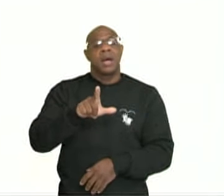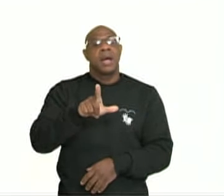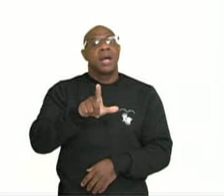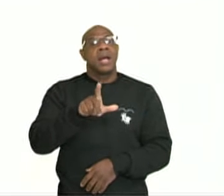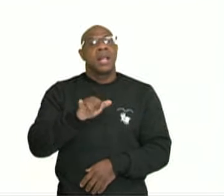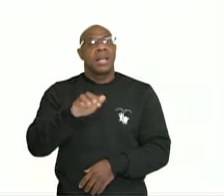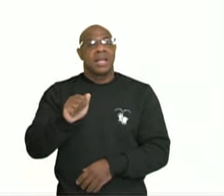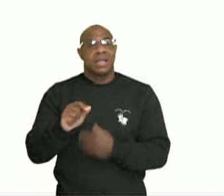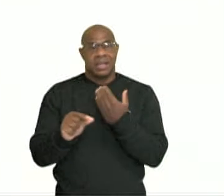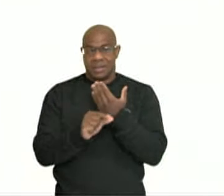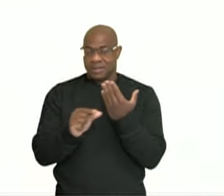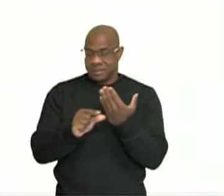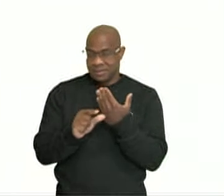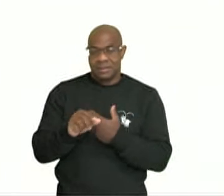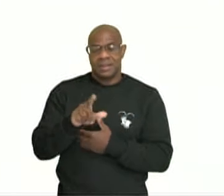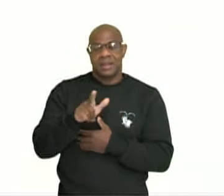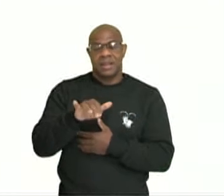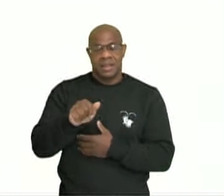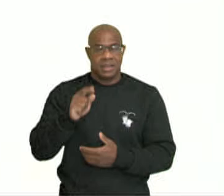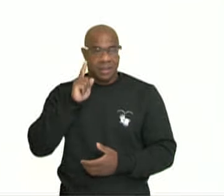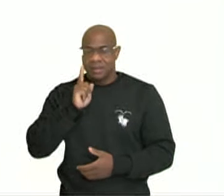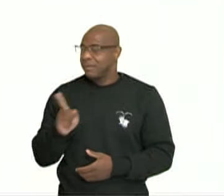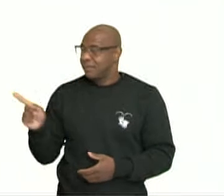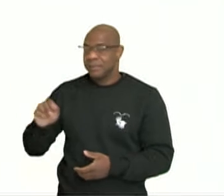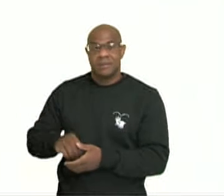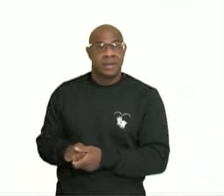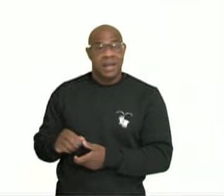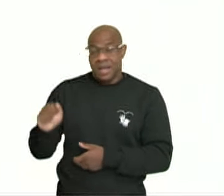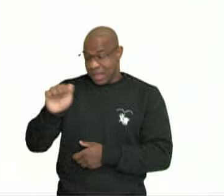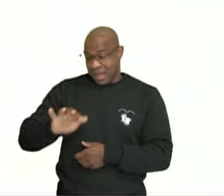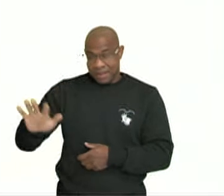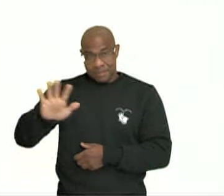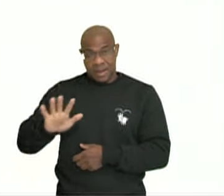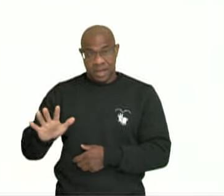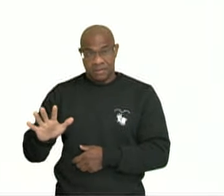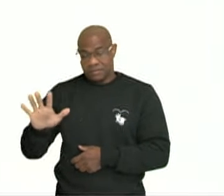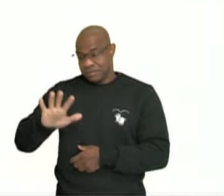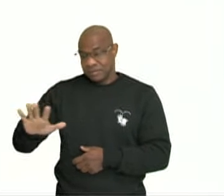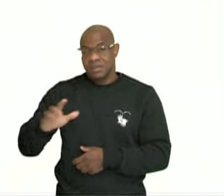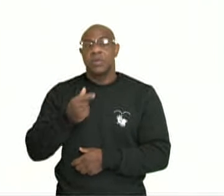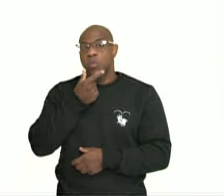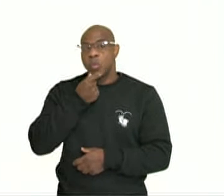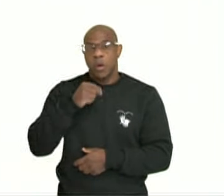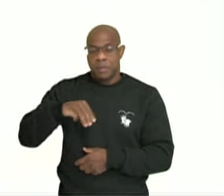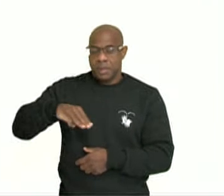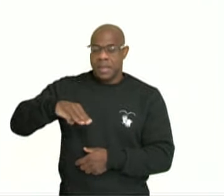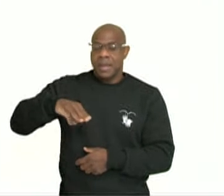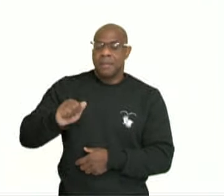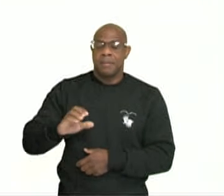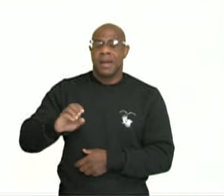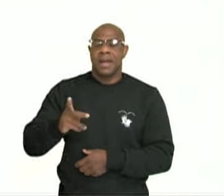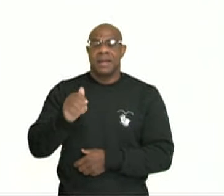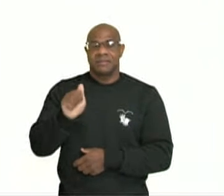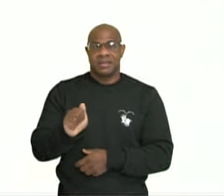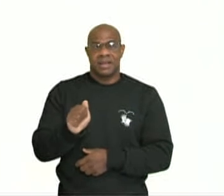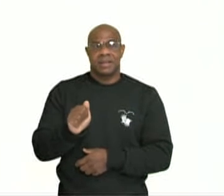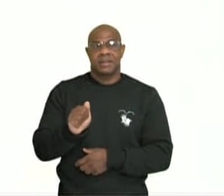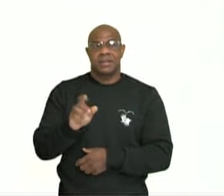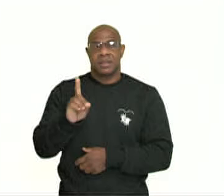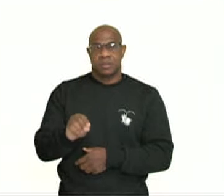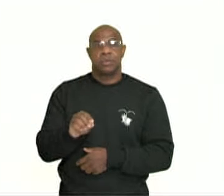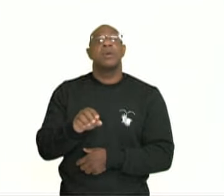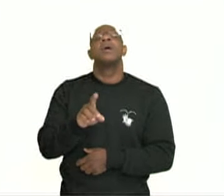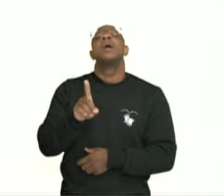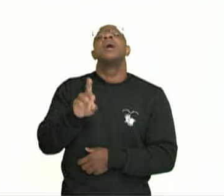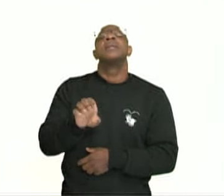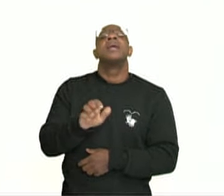10 de 2018. Aqui eu coloquei a imagem do Machado de Assis, da Academia Brasileira de Letras,